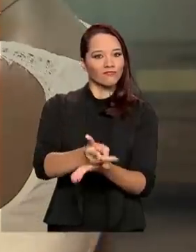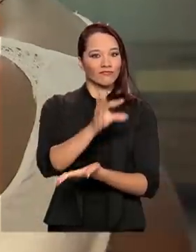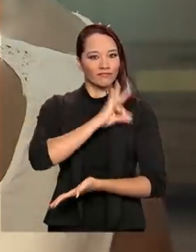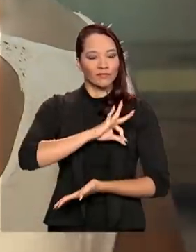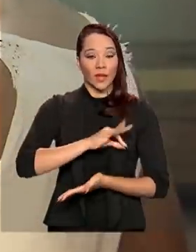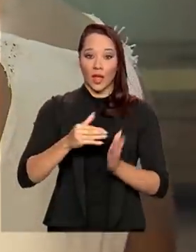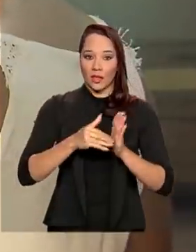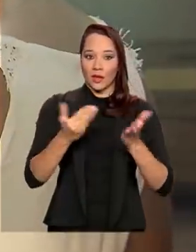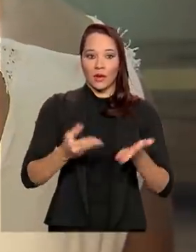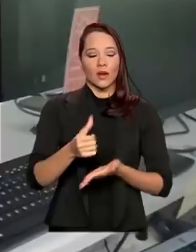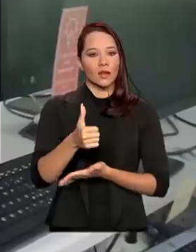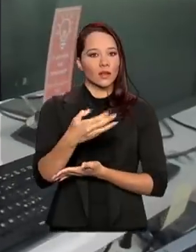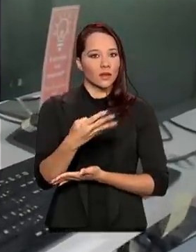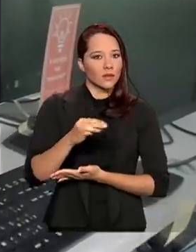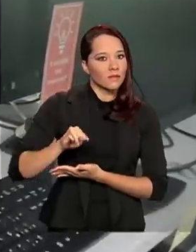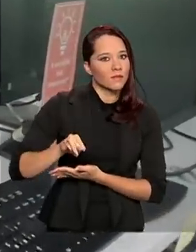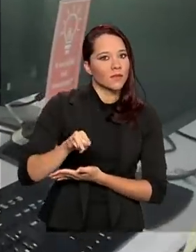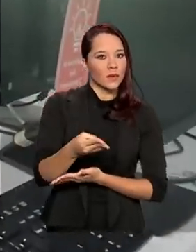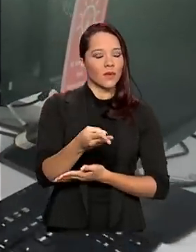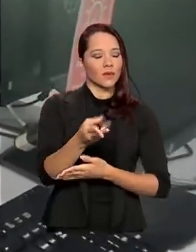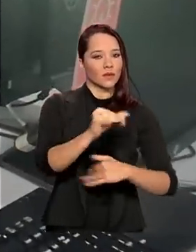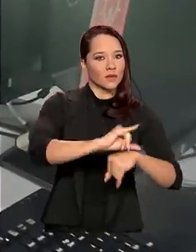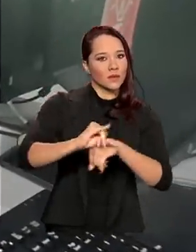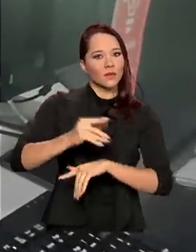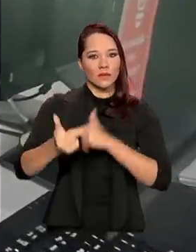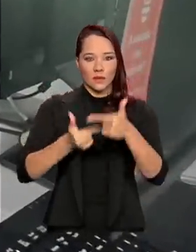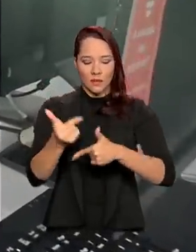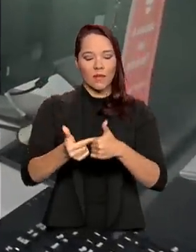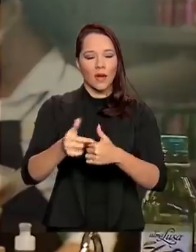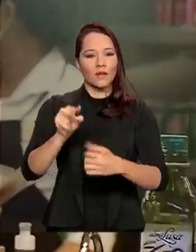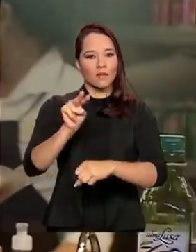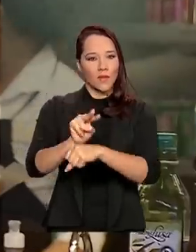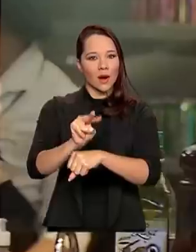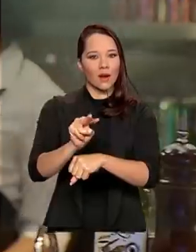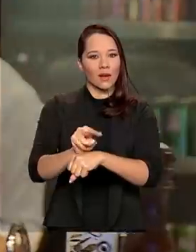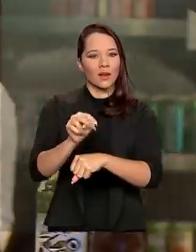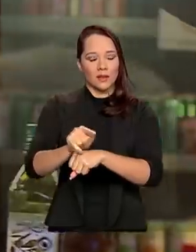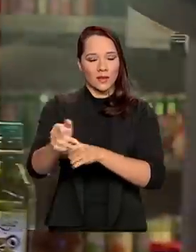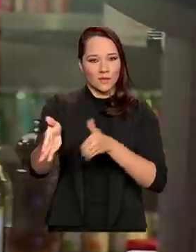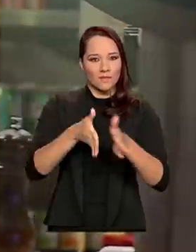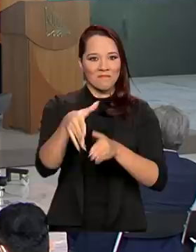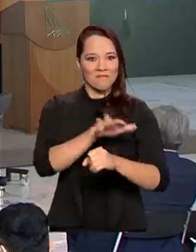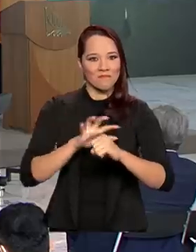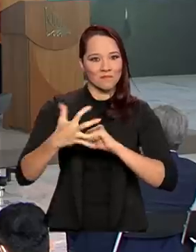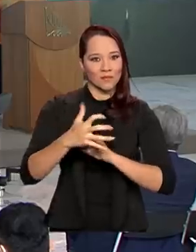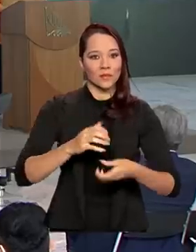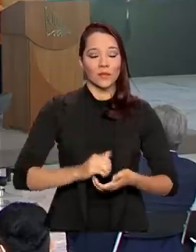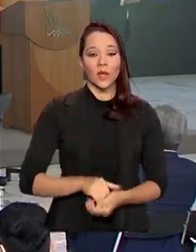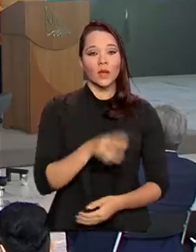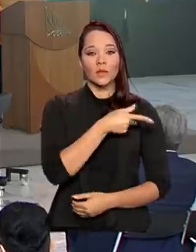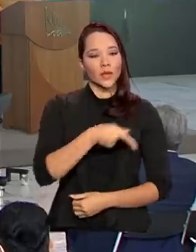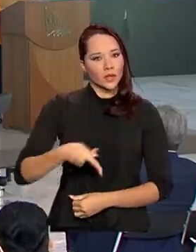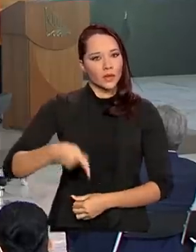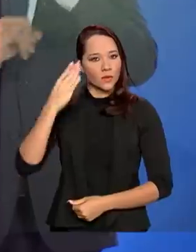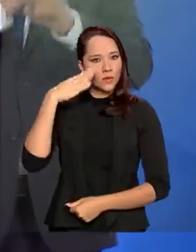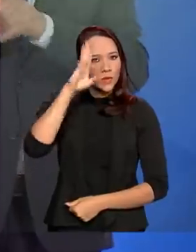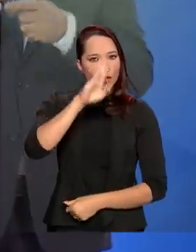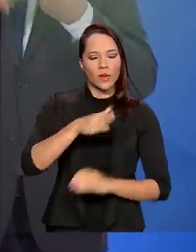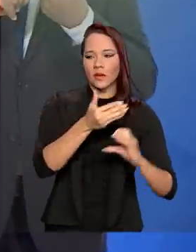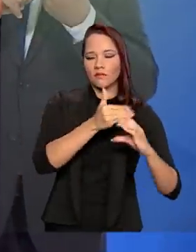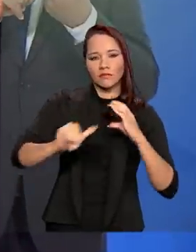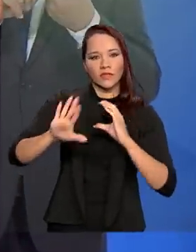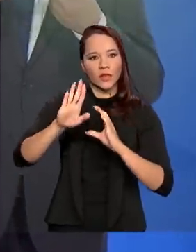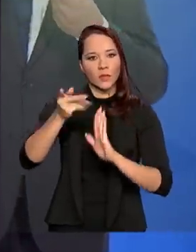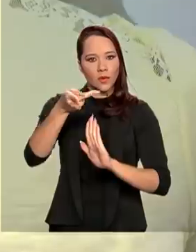agora, quase 13 milhões de postos de trabalho foram preservados durante a pandemia. Presidente Jair Bolsonaro envia